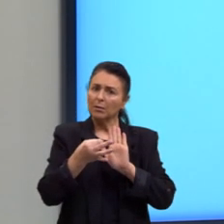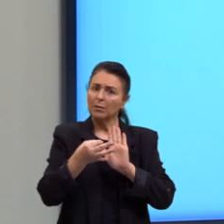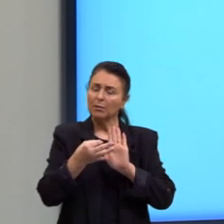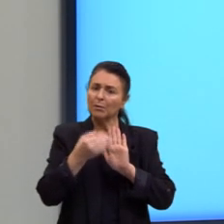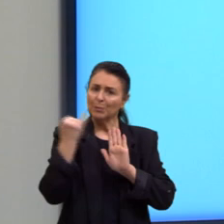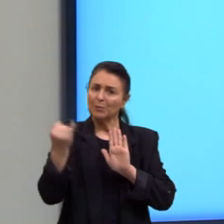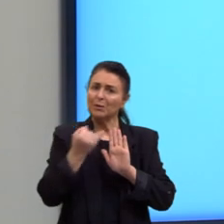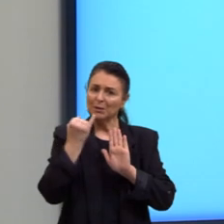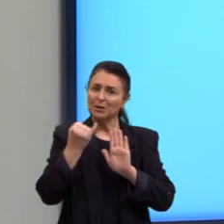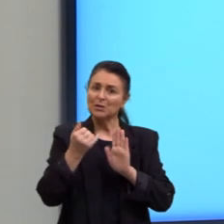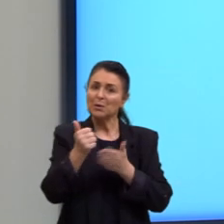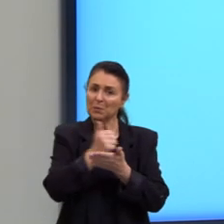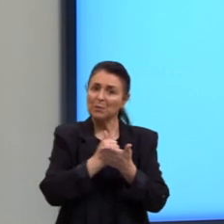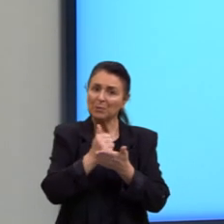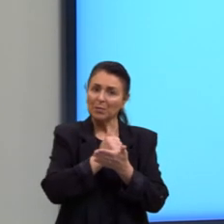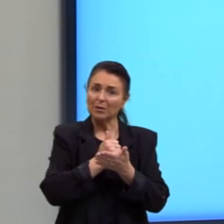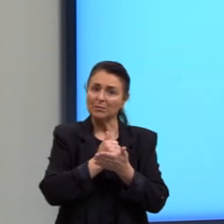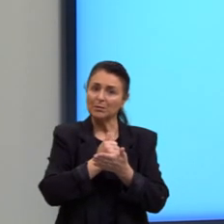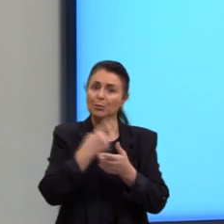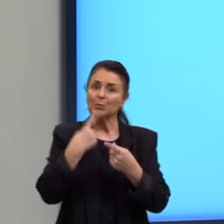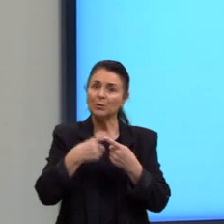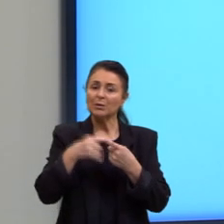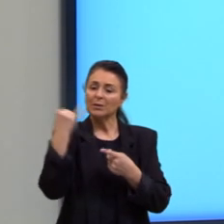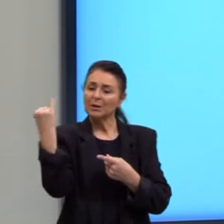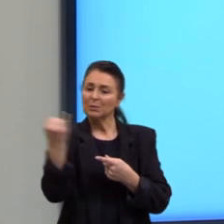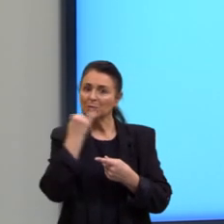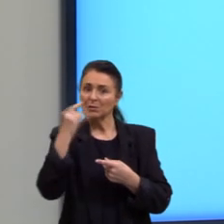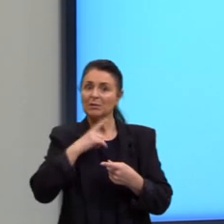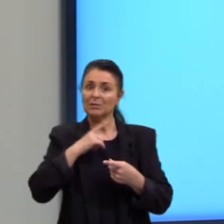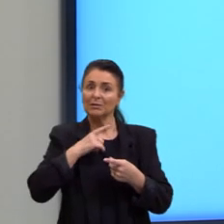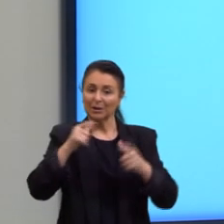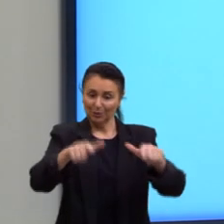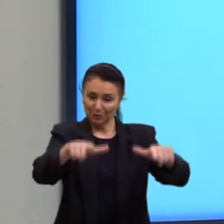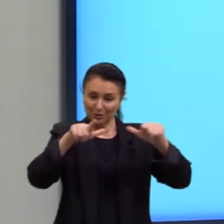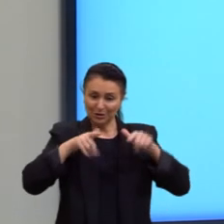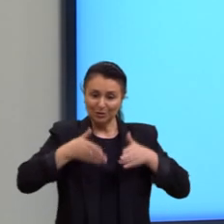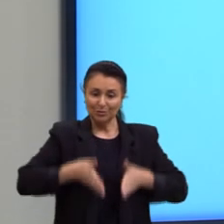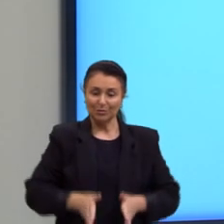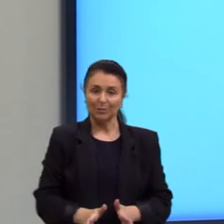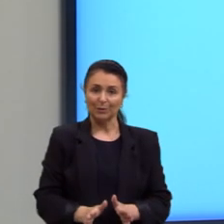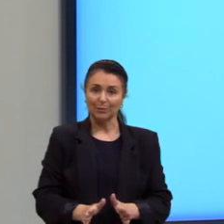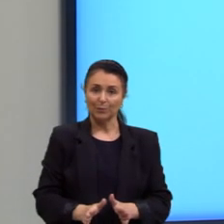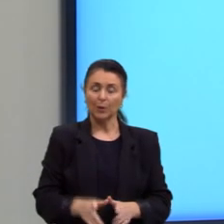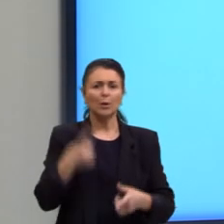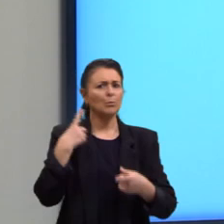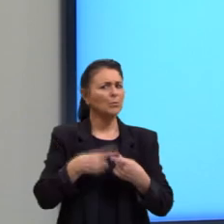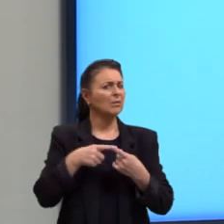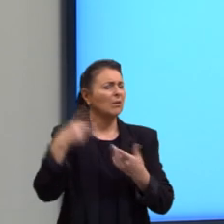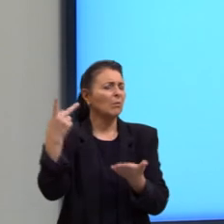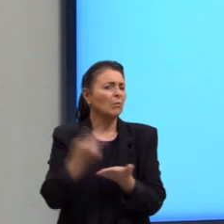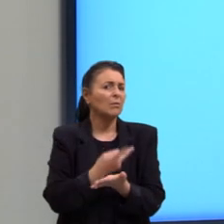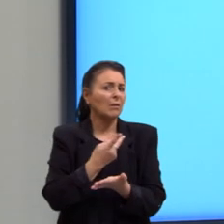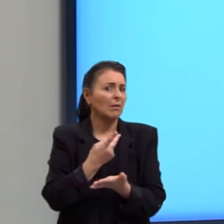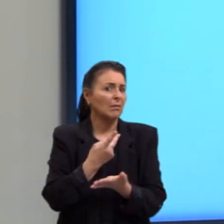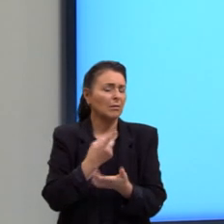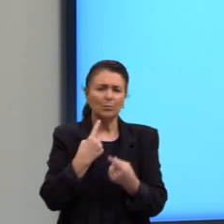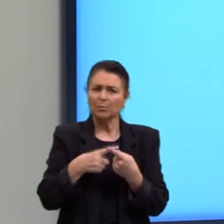esse registro de nascimento? Tal situação ocorre porque